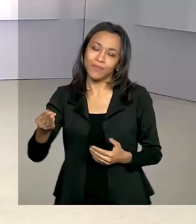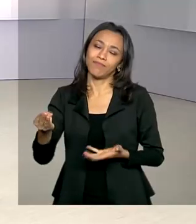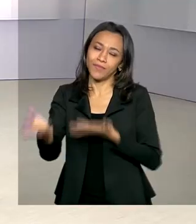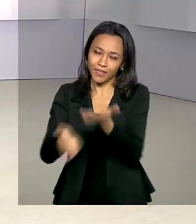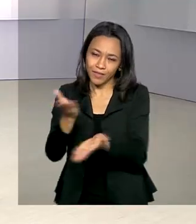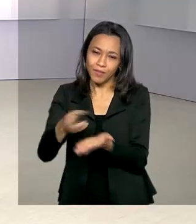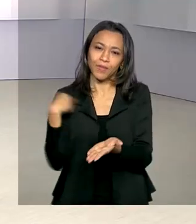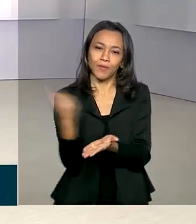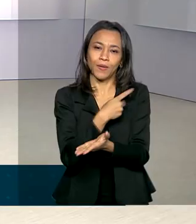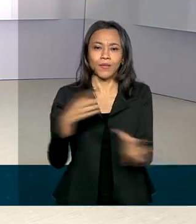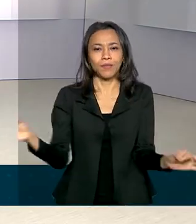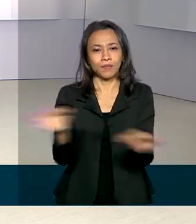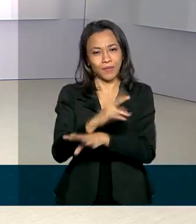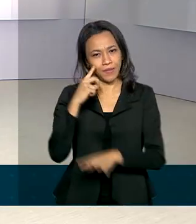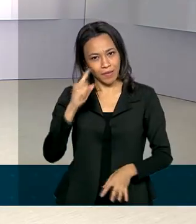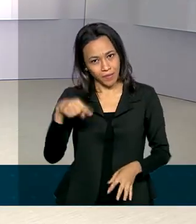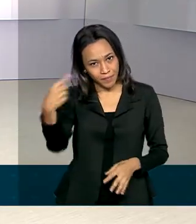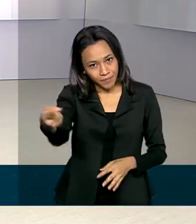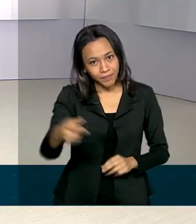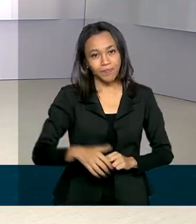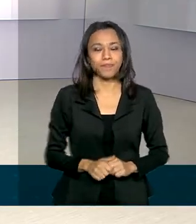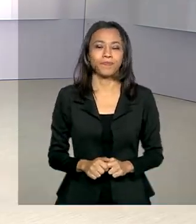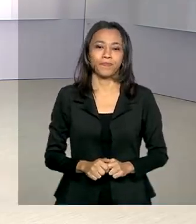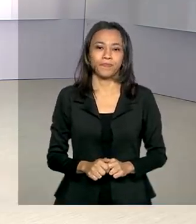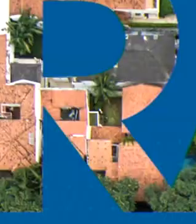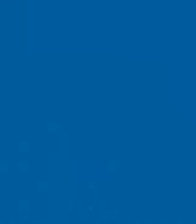A gente fica por aqui. Até a próxima edição.